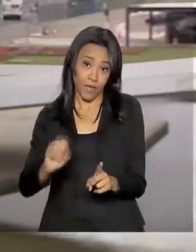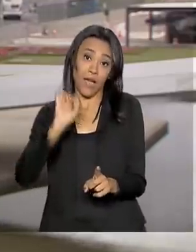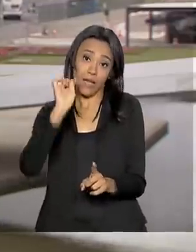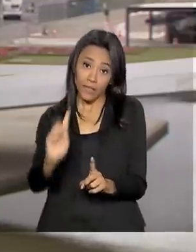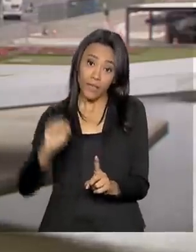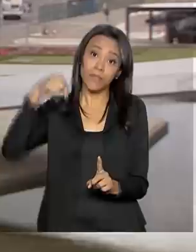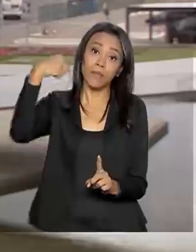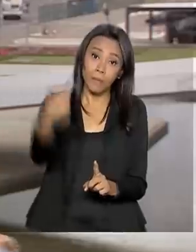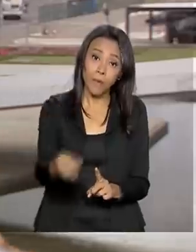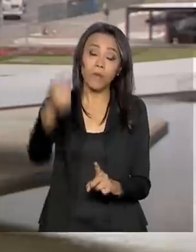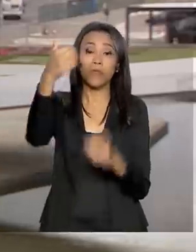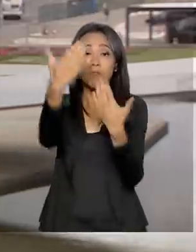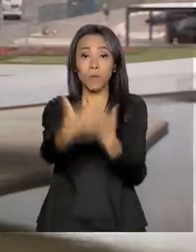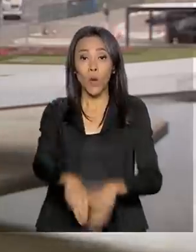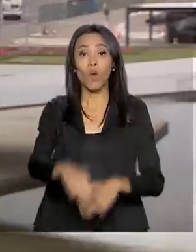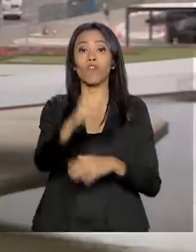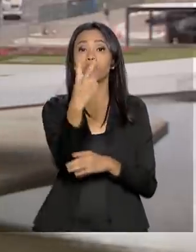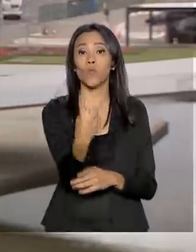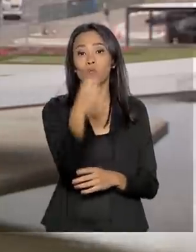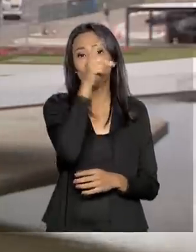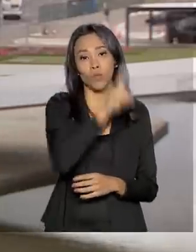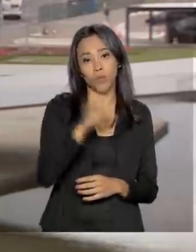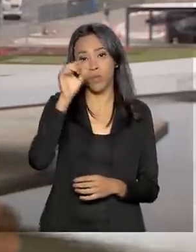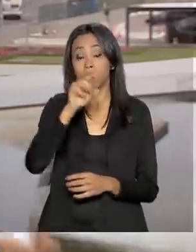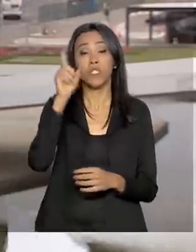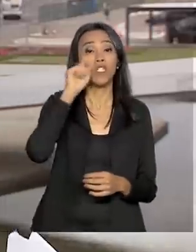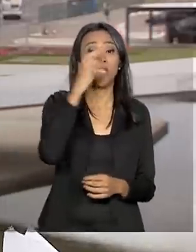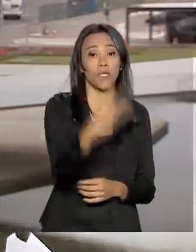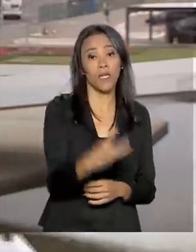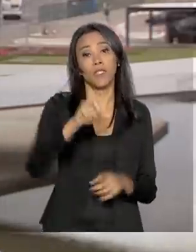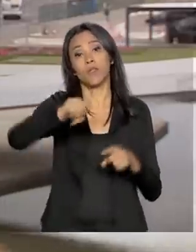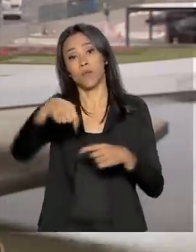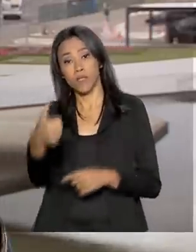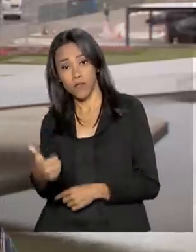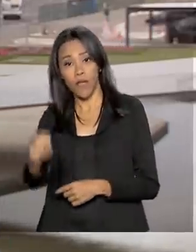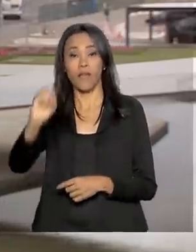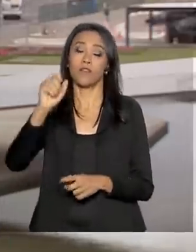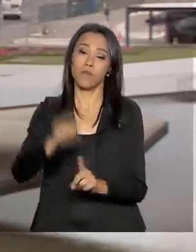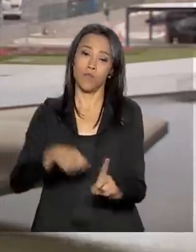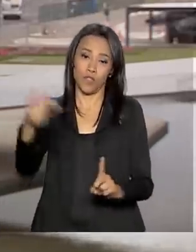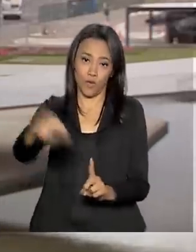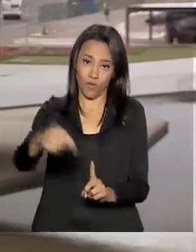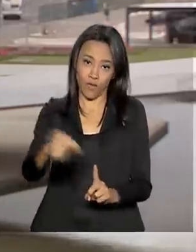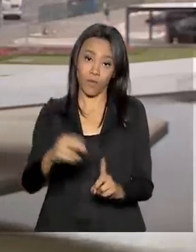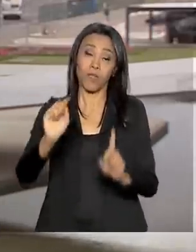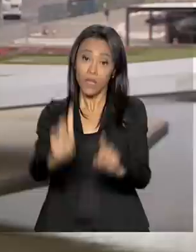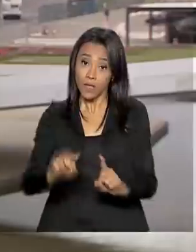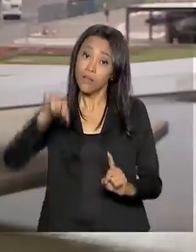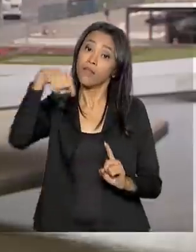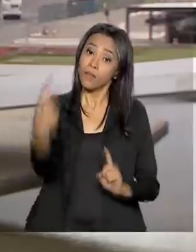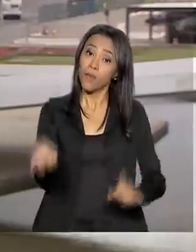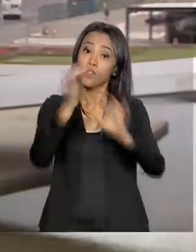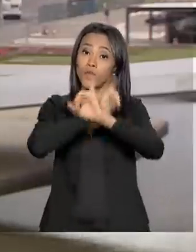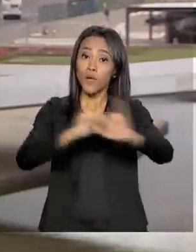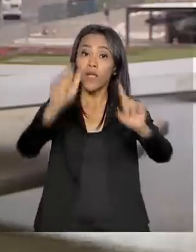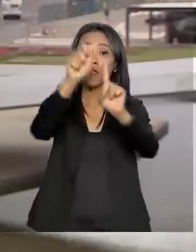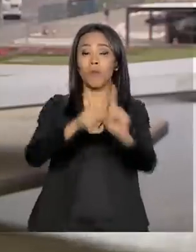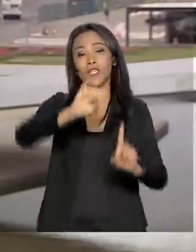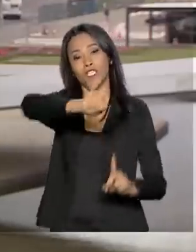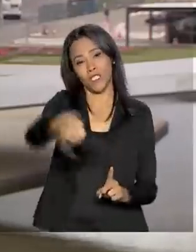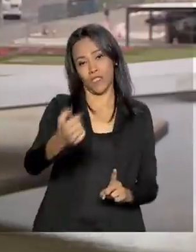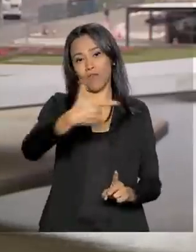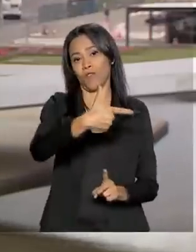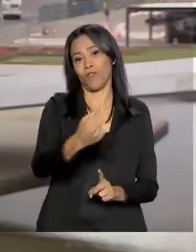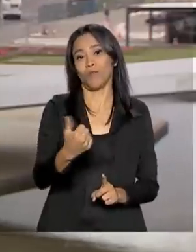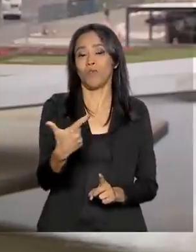provas sendo aplicadas em dois domingos, dia 3 e 10 de novembro. E o resultado divulgado, então, em janeiro do ano que